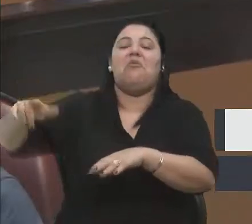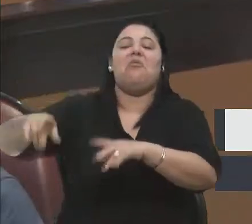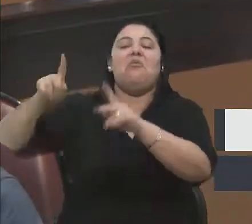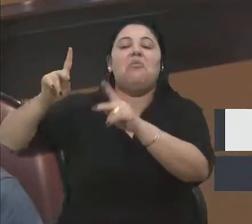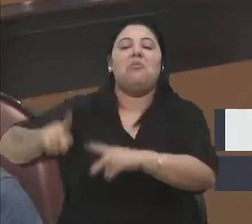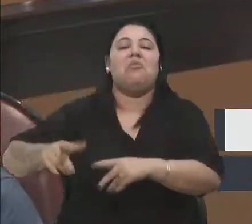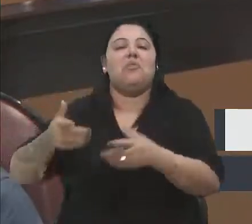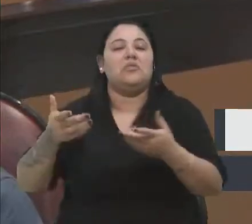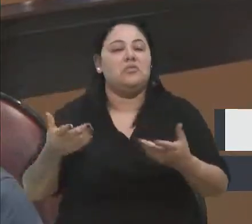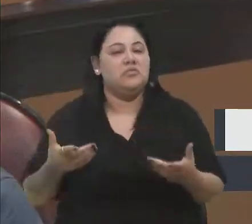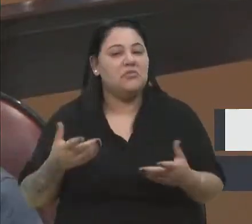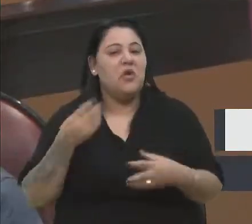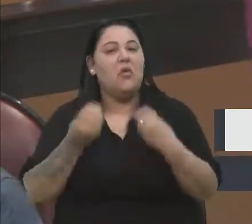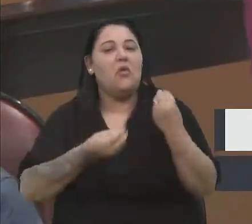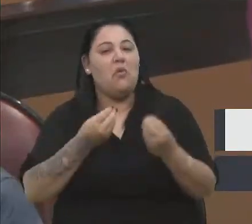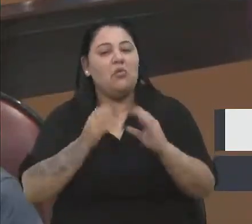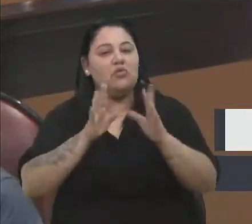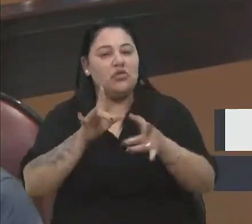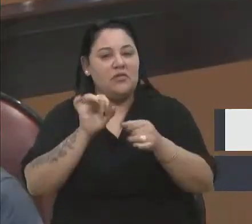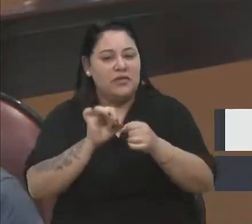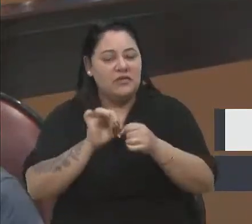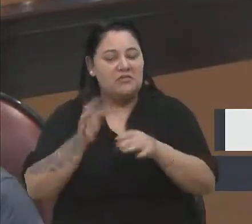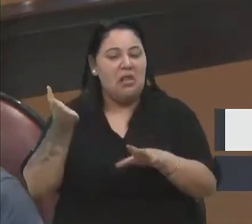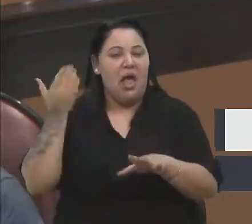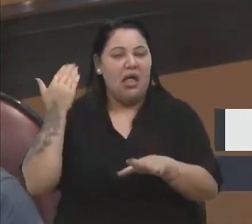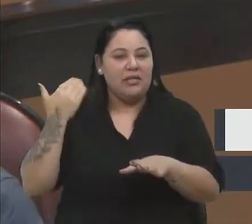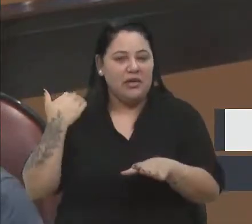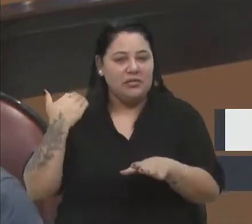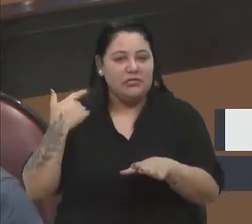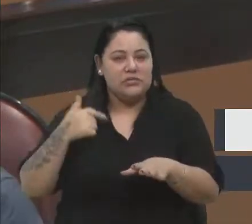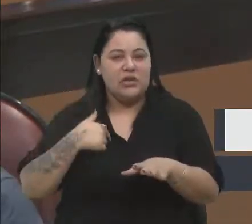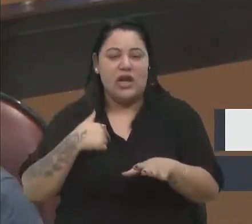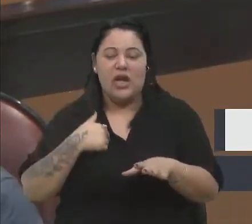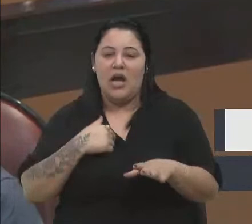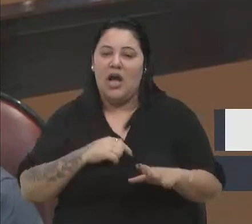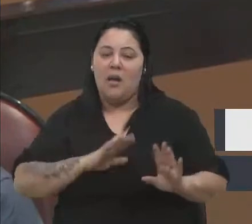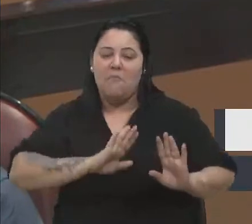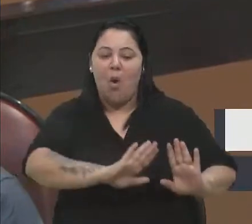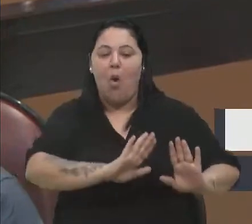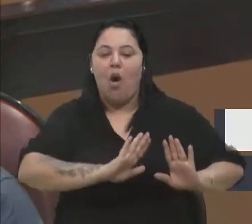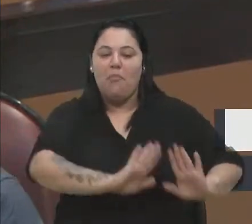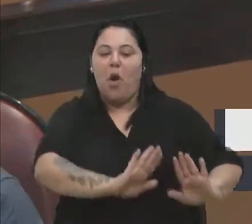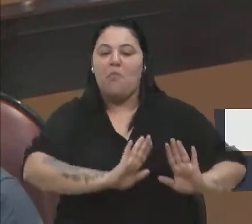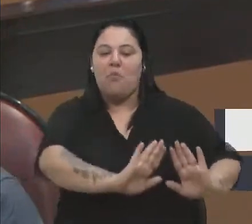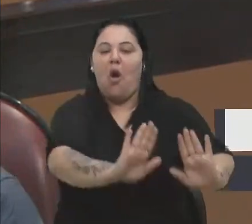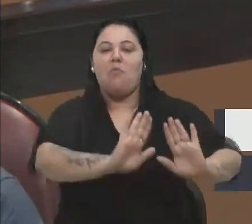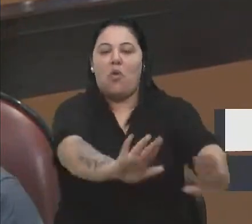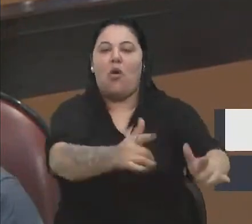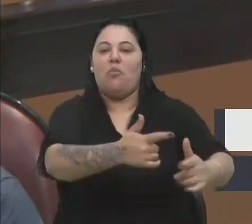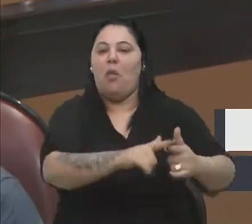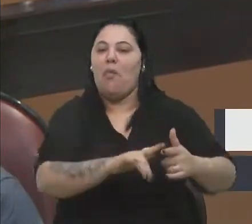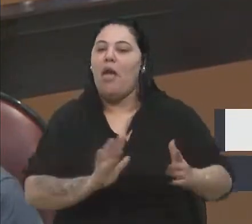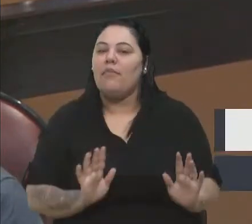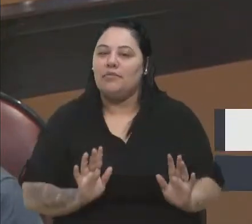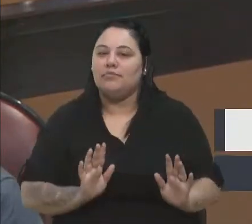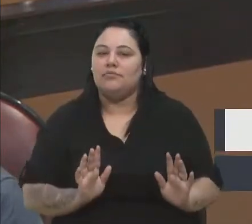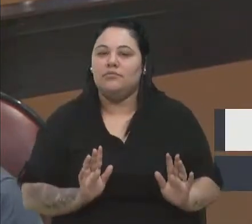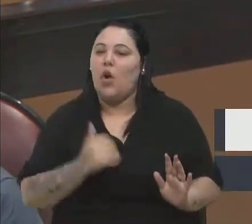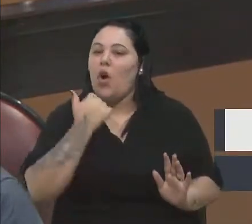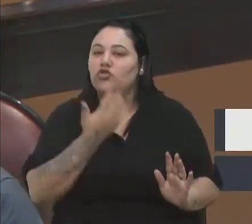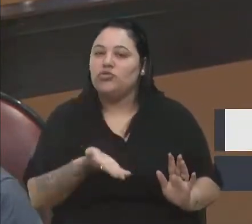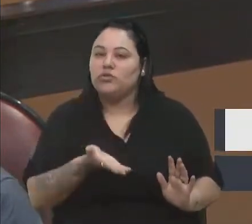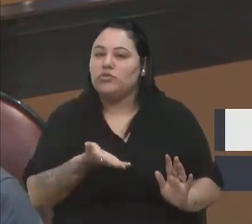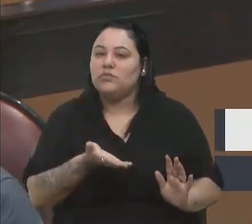como estava sendo feito lá atrás, era empurrar com a barriga como foi empurado há muitos anos. Lá